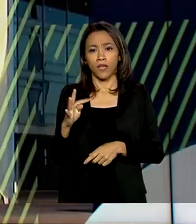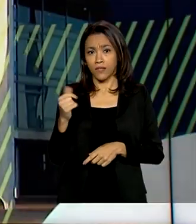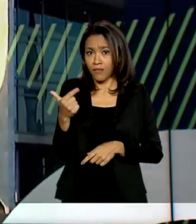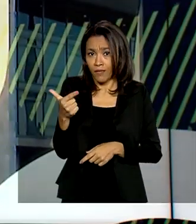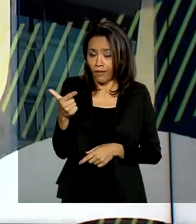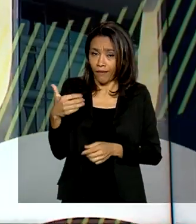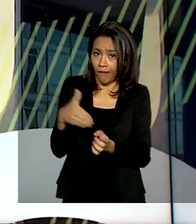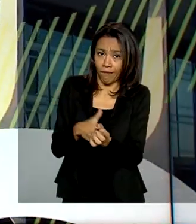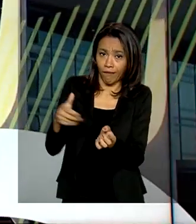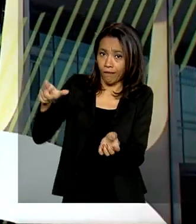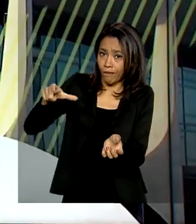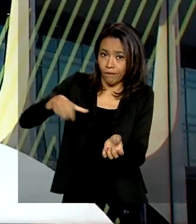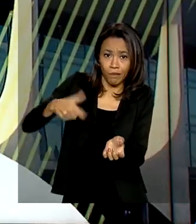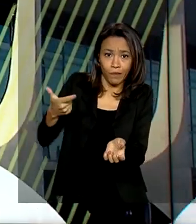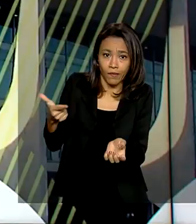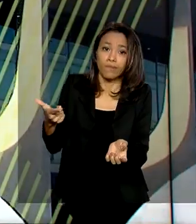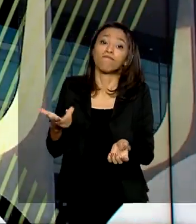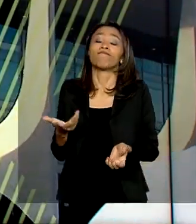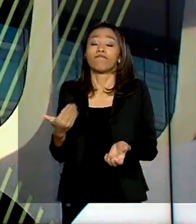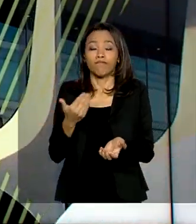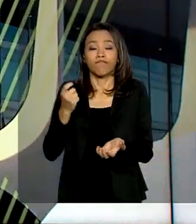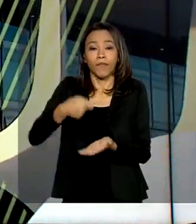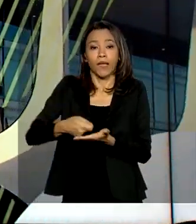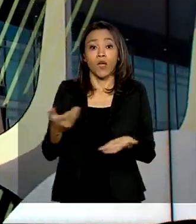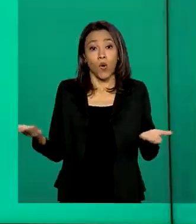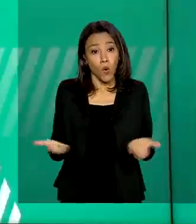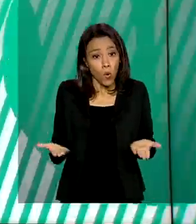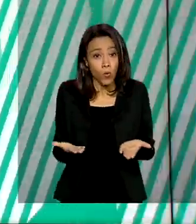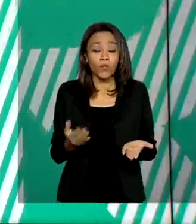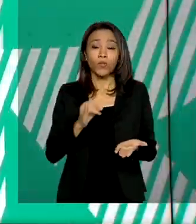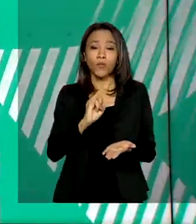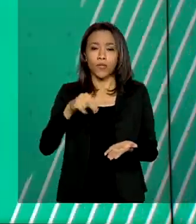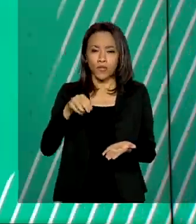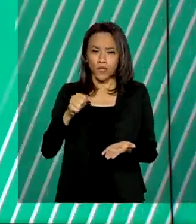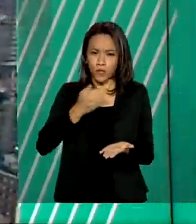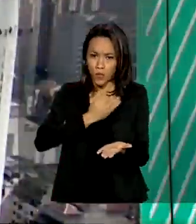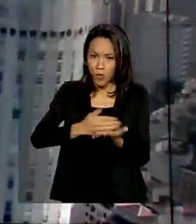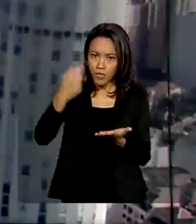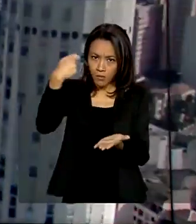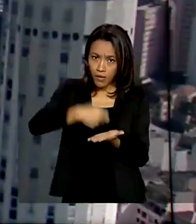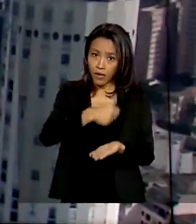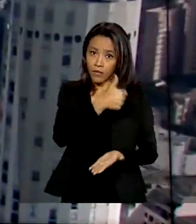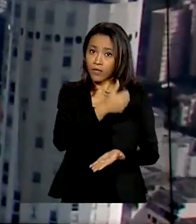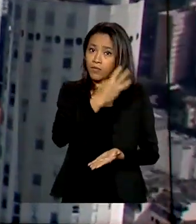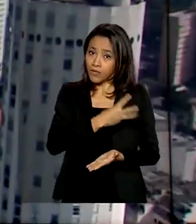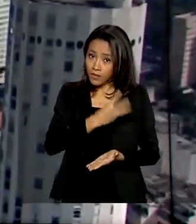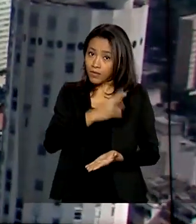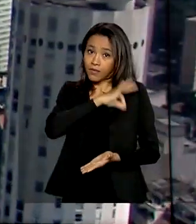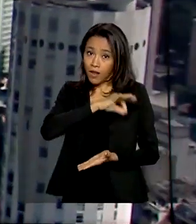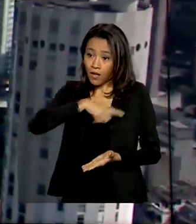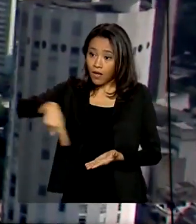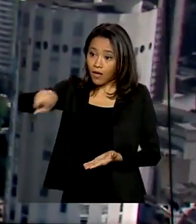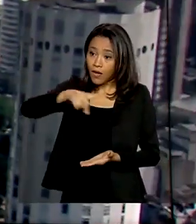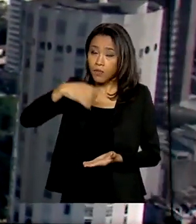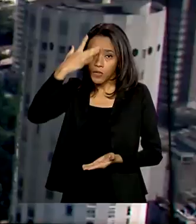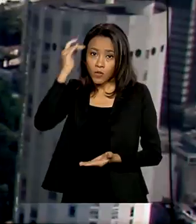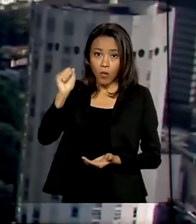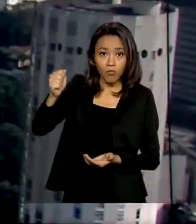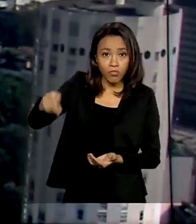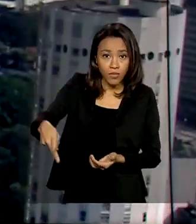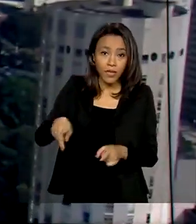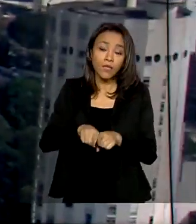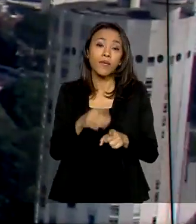INSS começa a pagar hoje a primeira parcela do 13º para aposentados e pensionistas. O